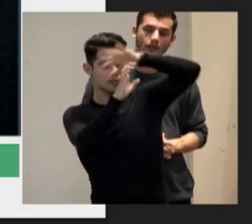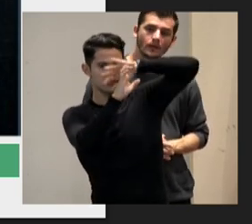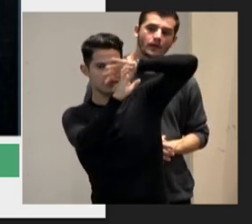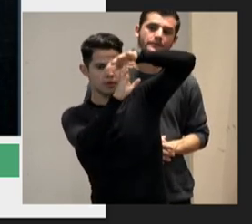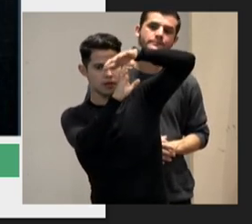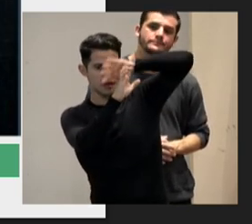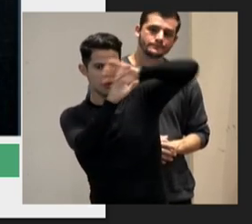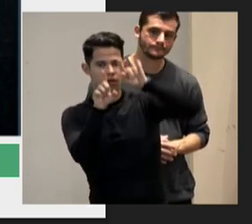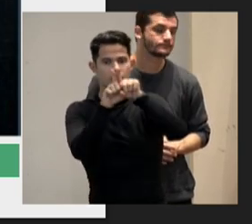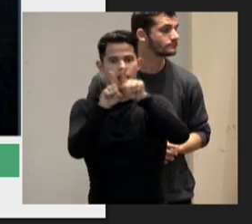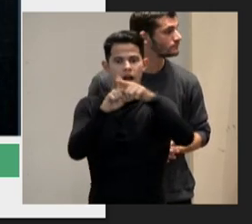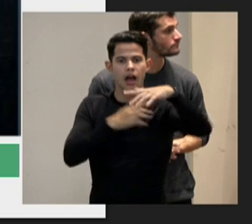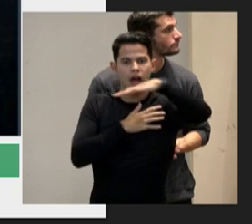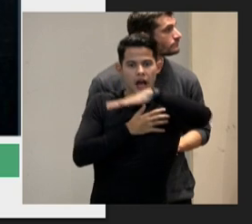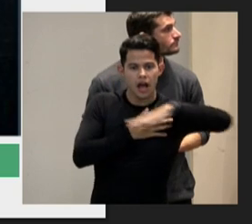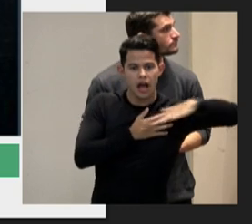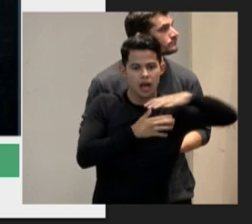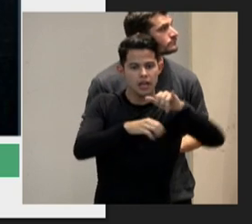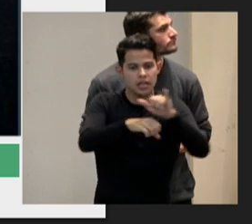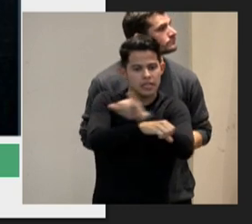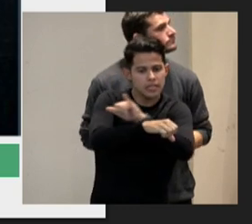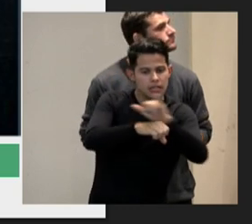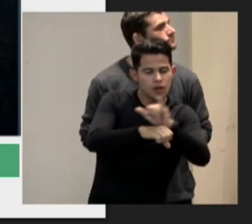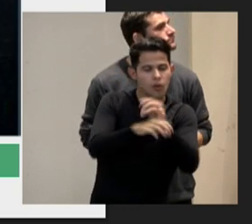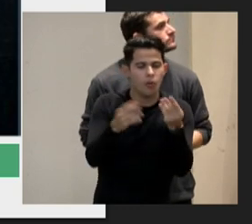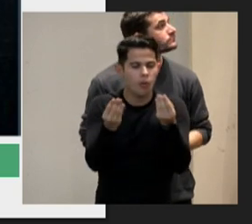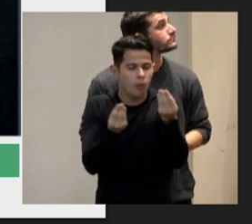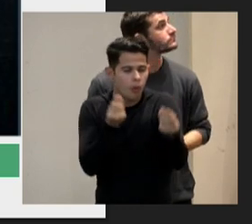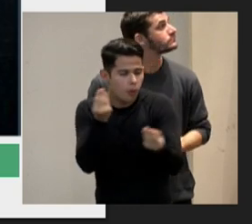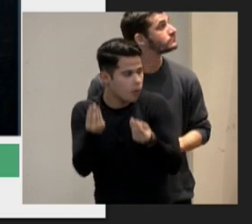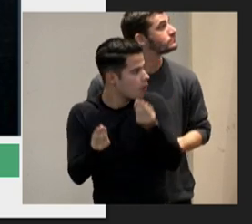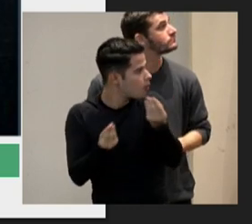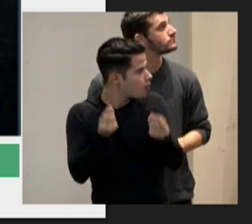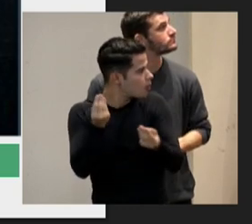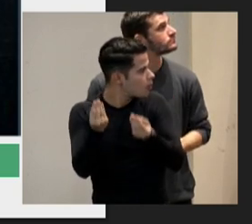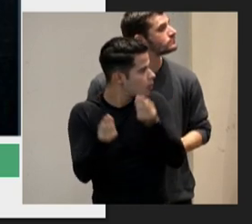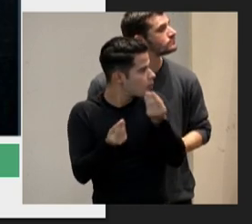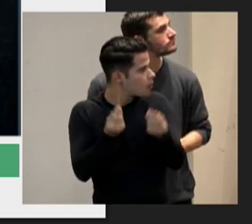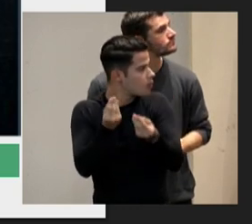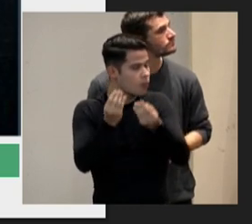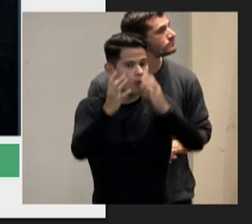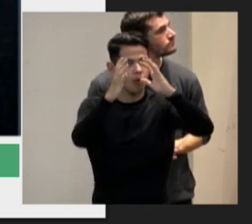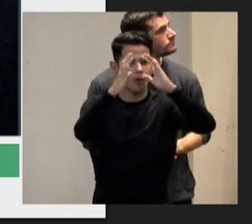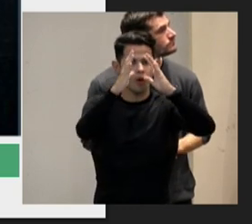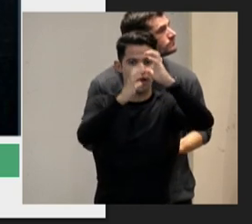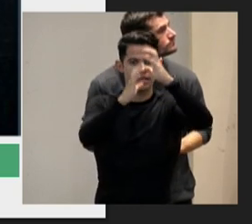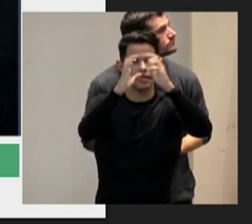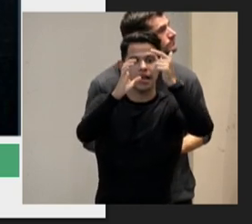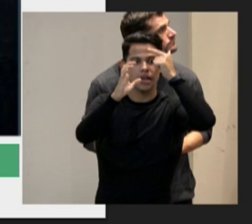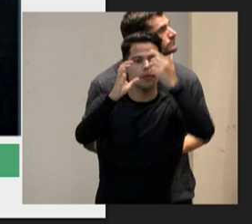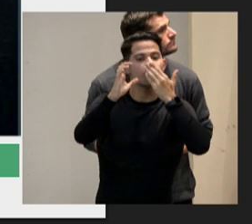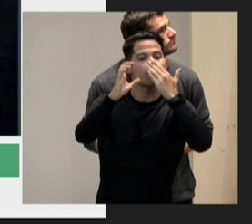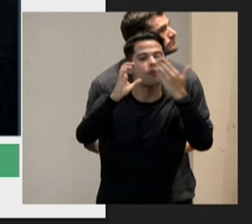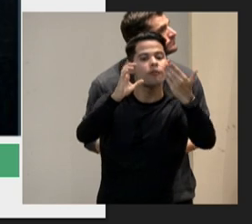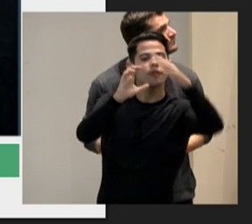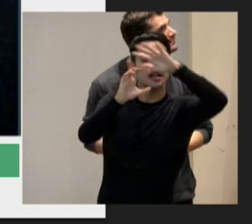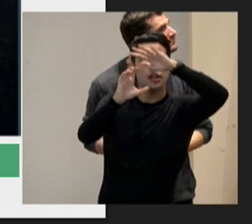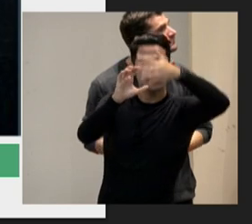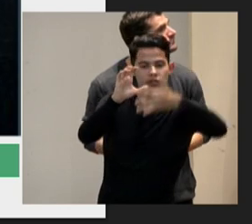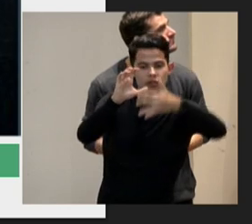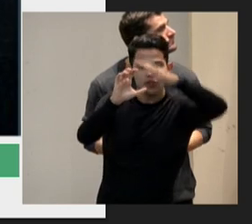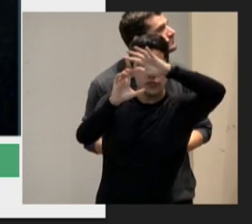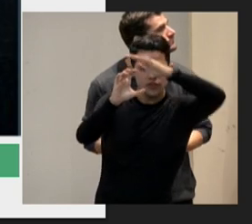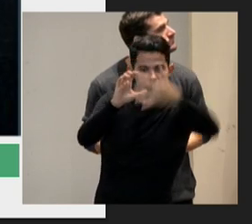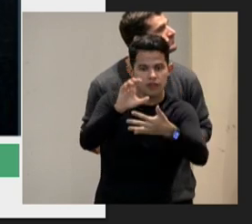área estratégica como que tem um desenho de um cérebro com a área frontal múltiplas formas de ação e